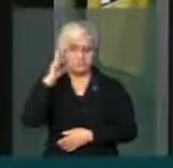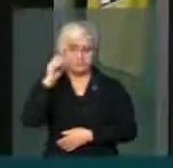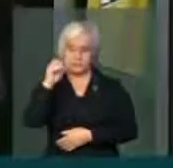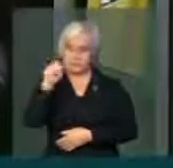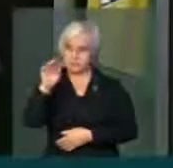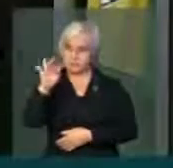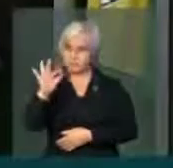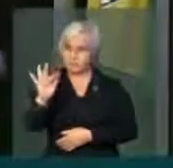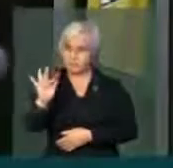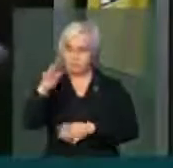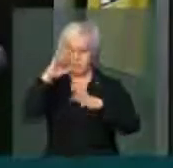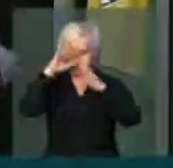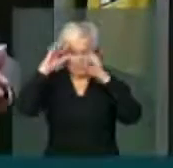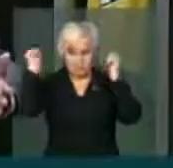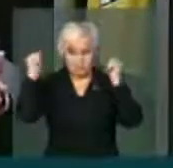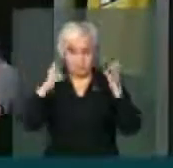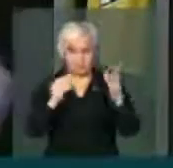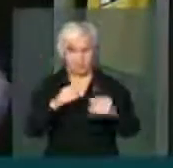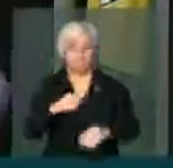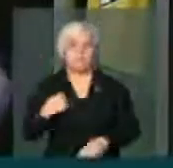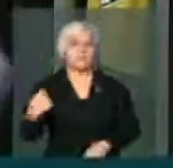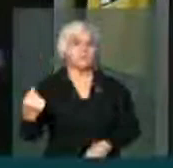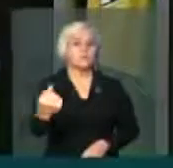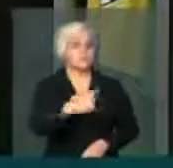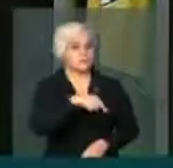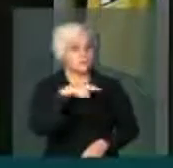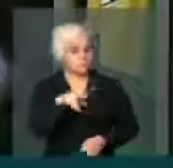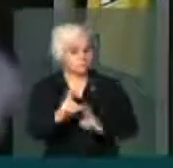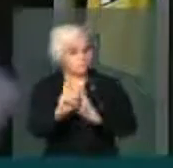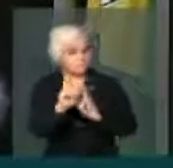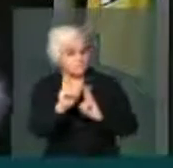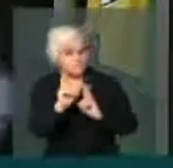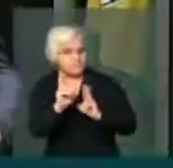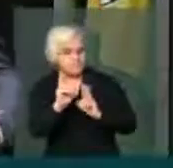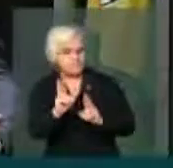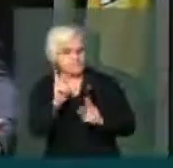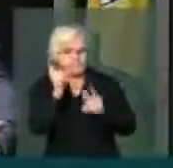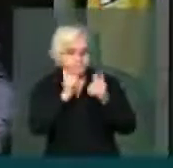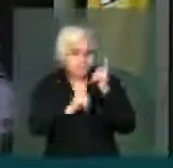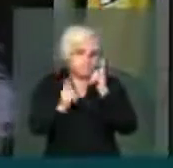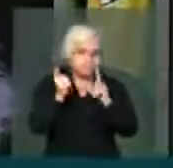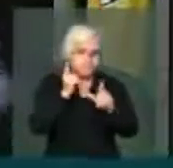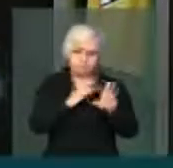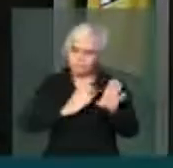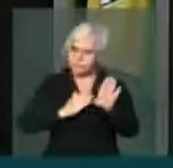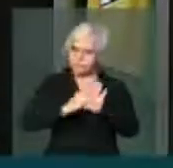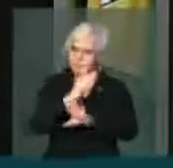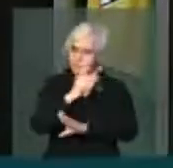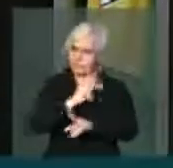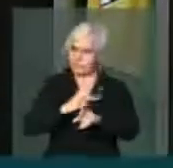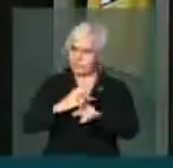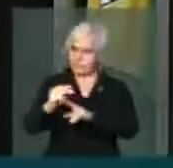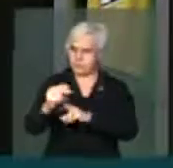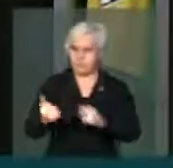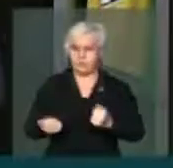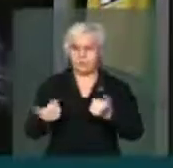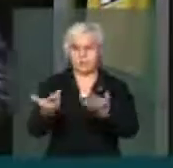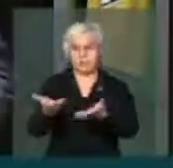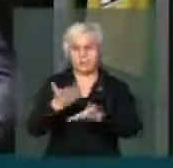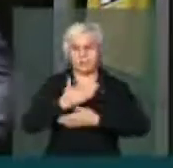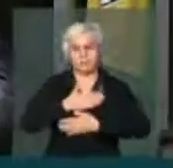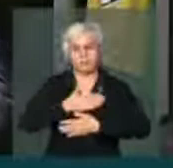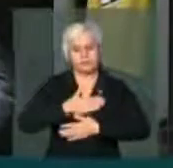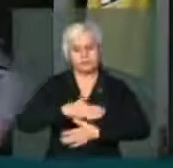STF, apesar de muitos e todos nós torcerem para que possa ocorrer essa vitória e poder dar um alento